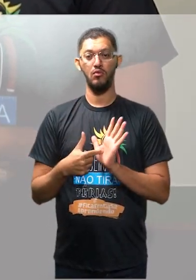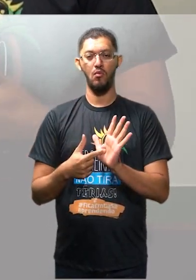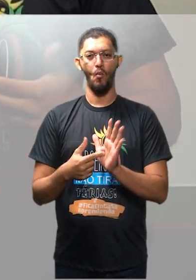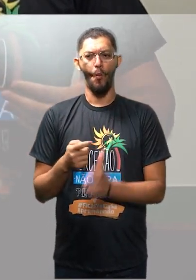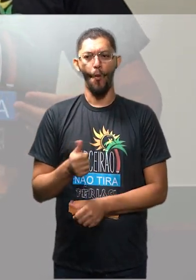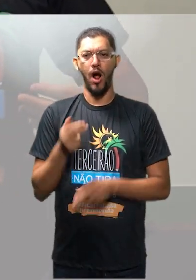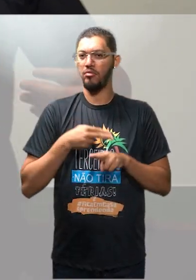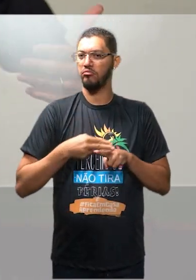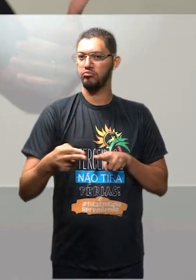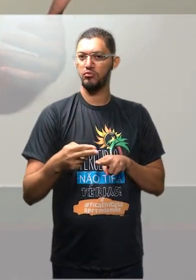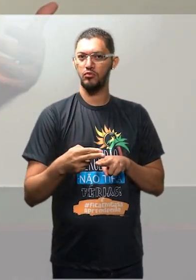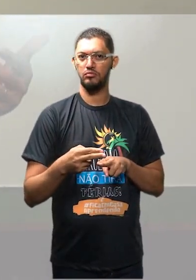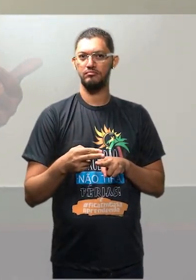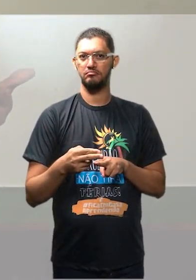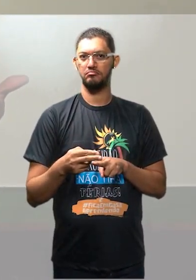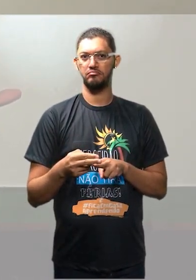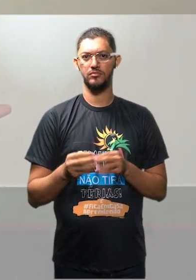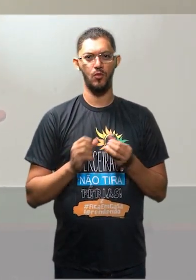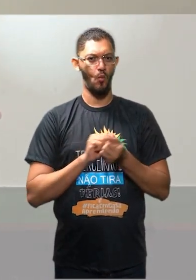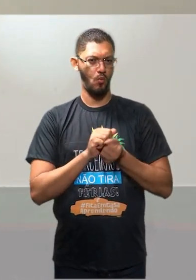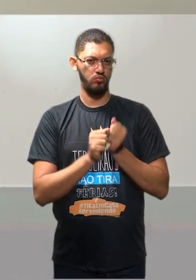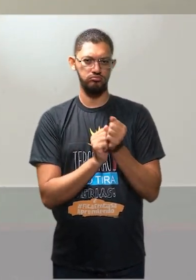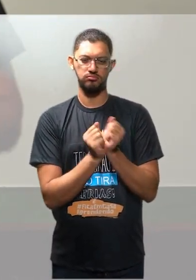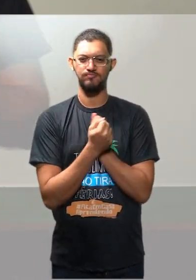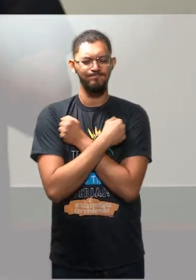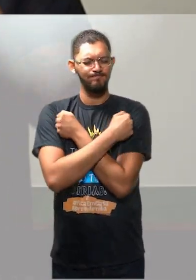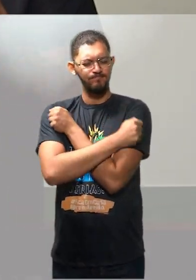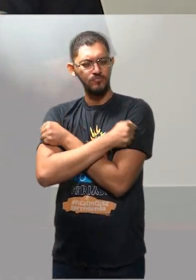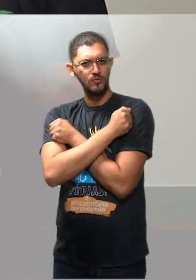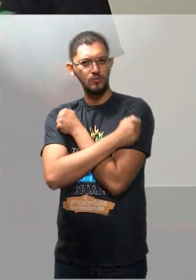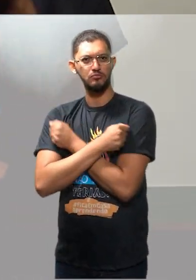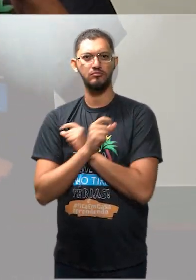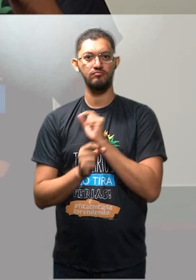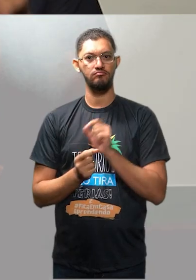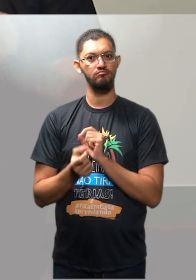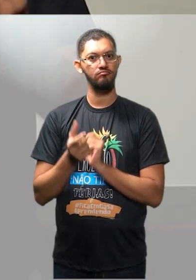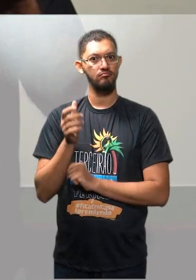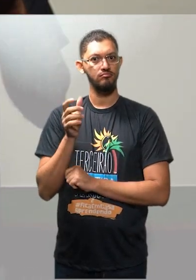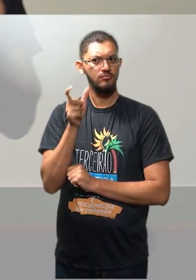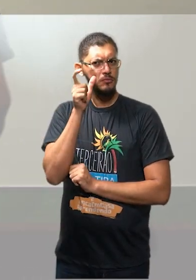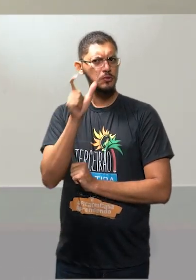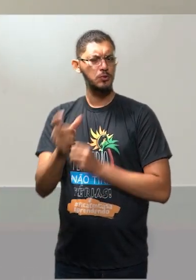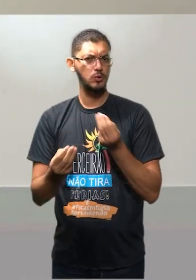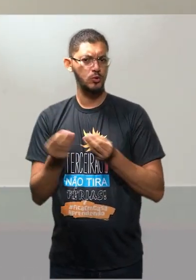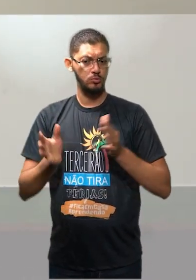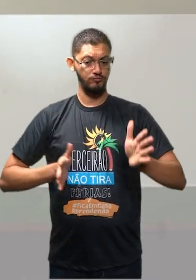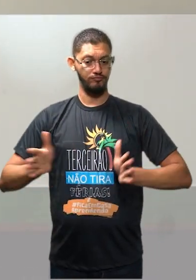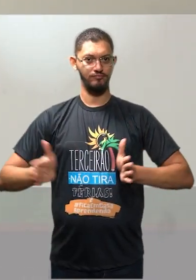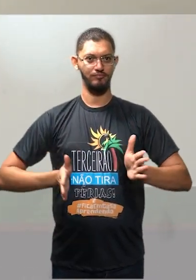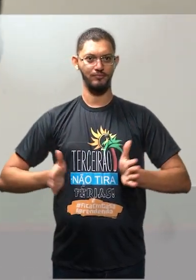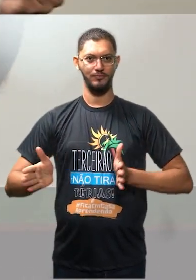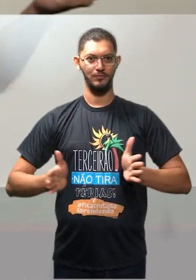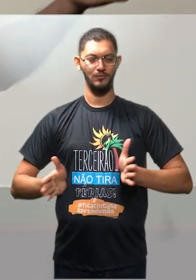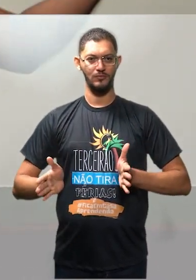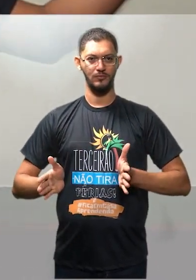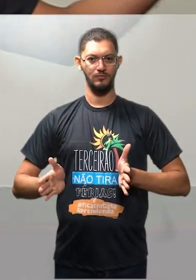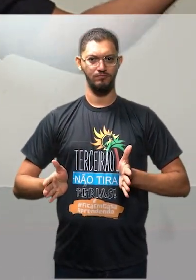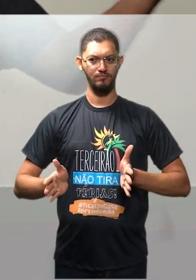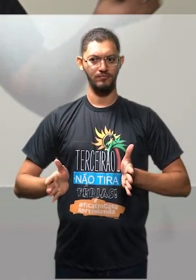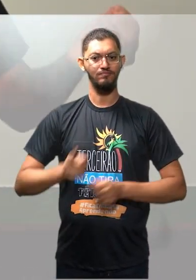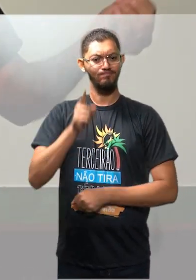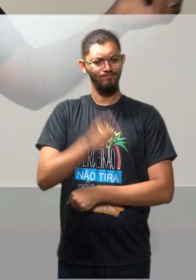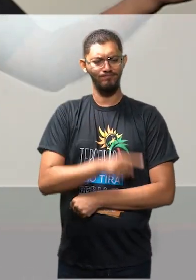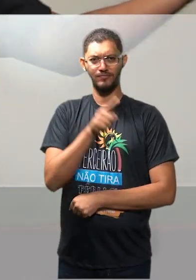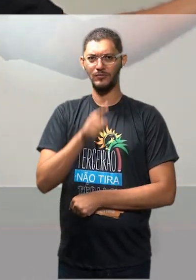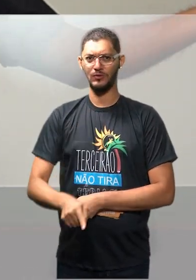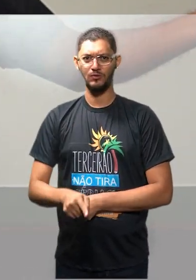nua, fazendo beijos e abraços. Agora, que interessante, em pleno regime que censurava